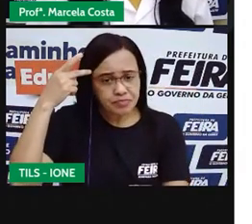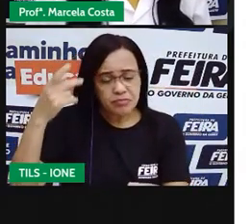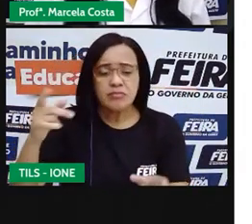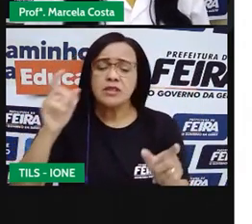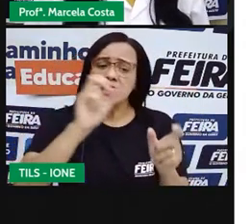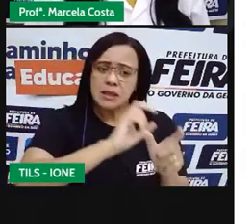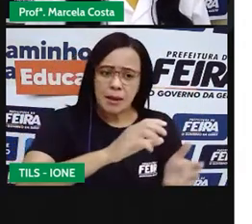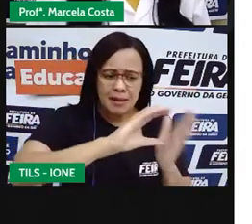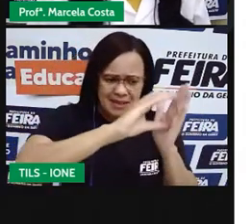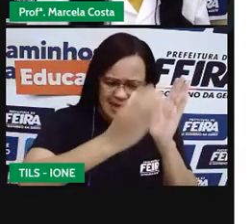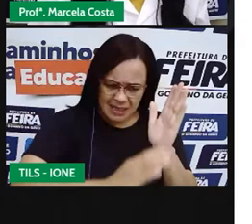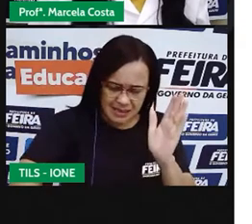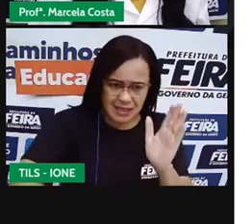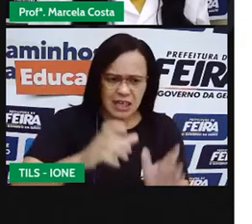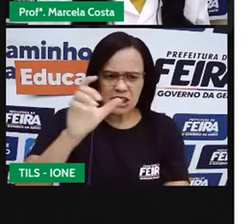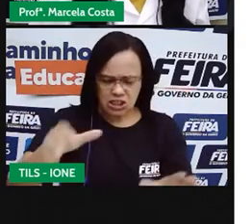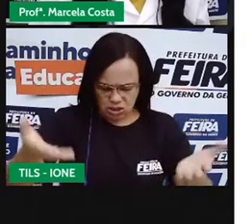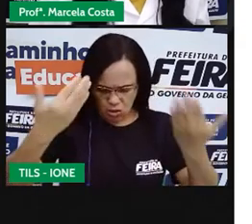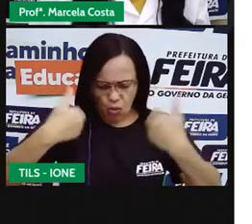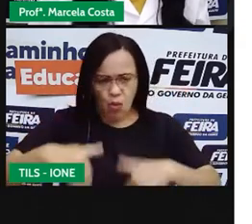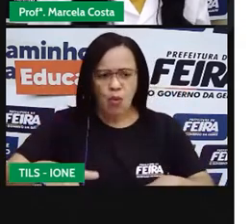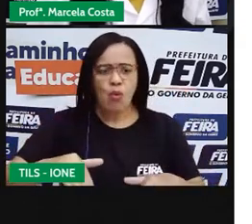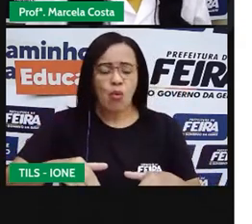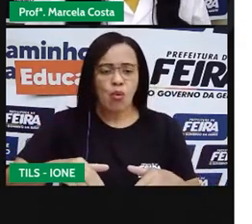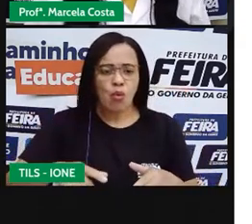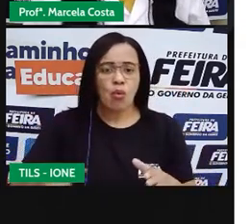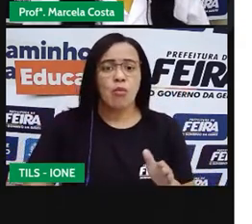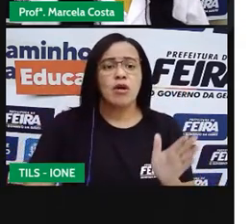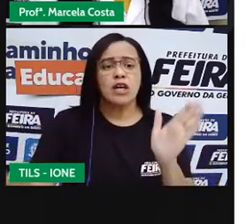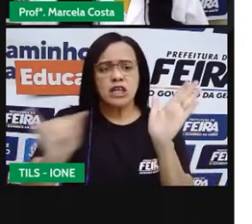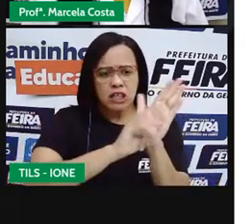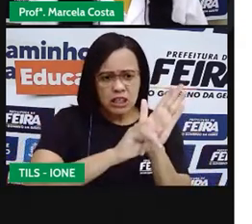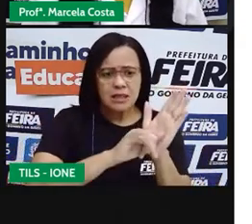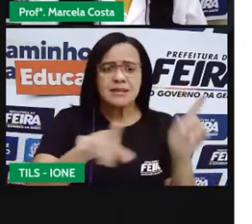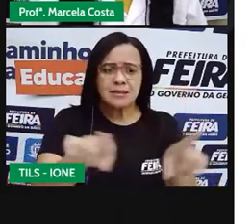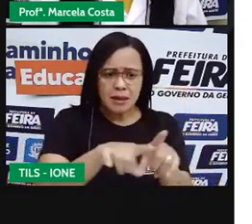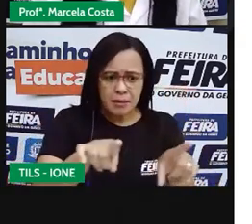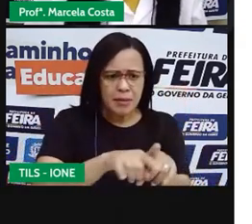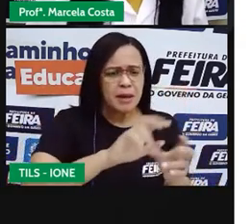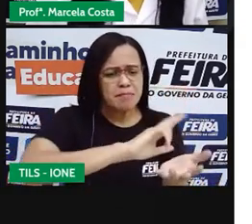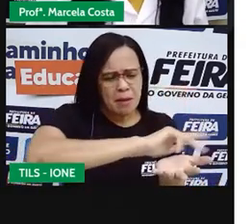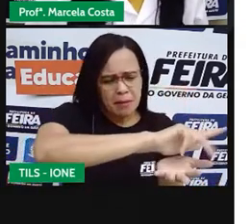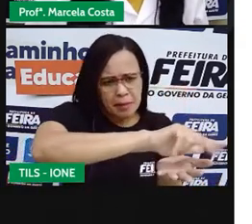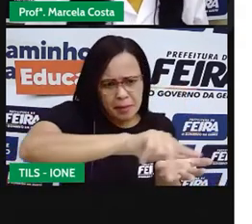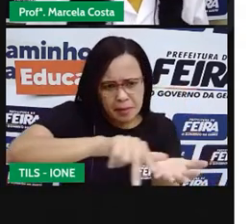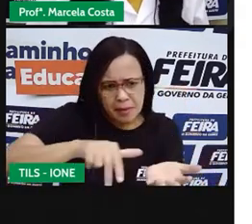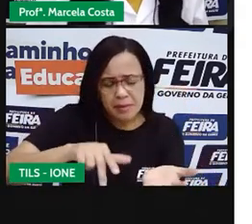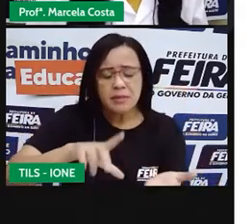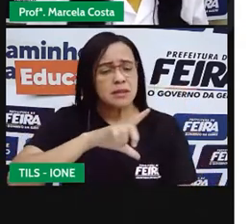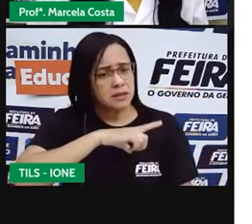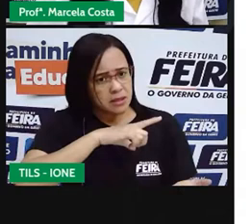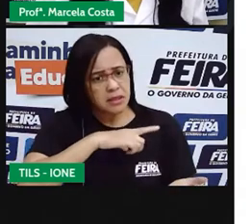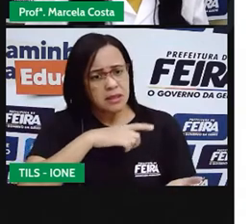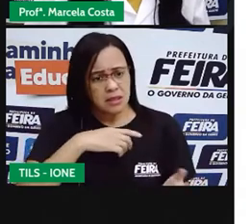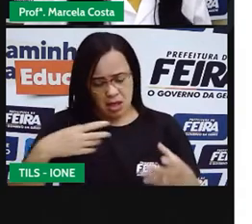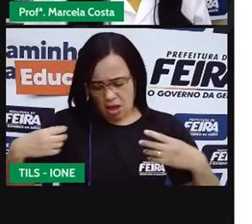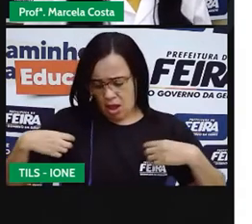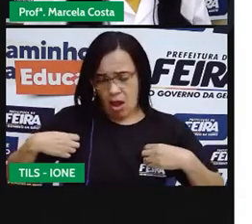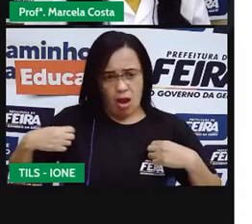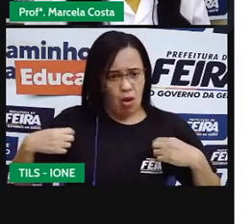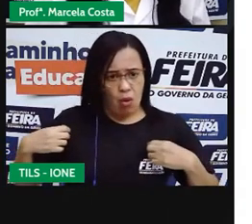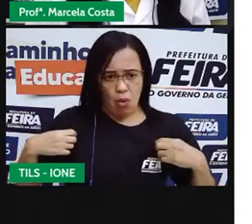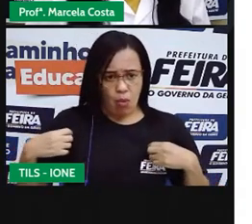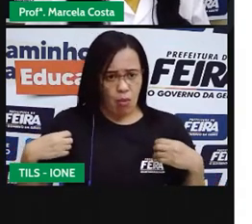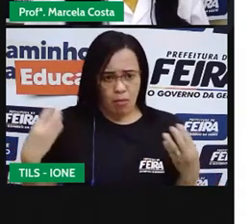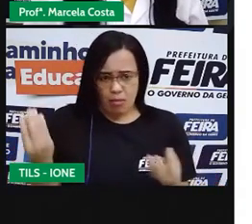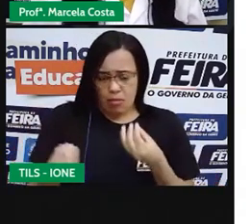característica física que ele representa. A gente também vai observar que o modo de se vestir, a